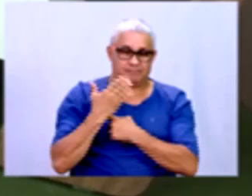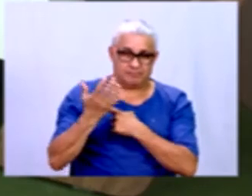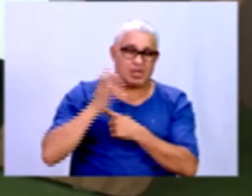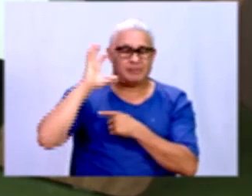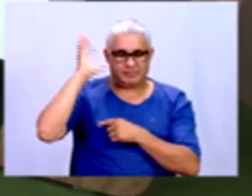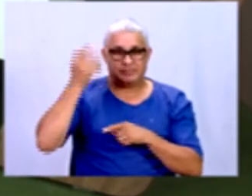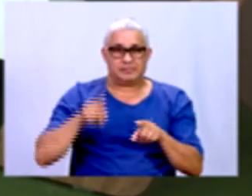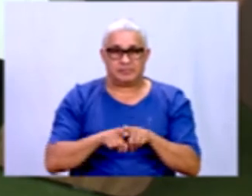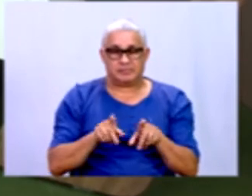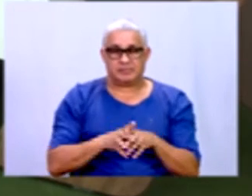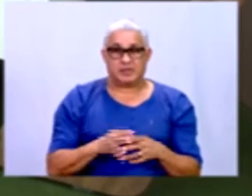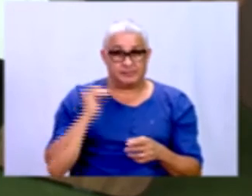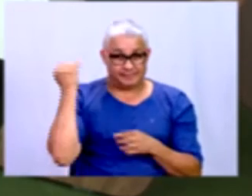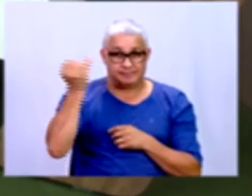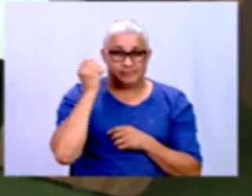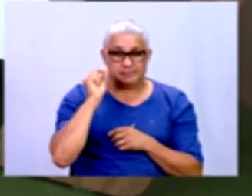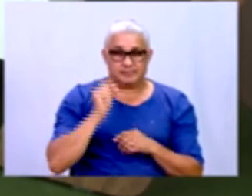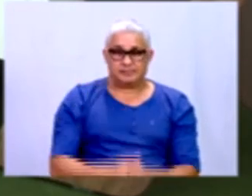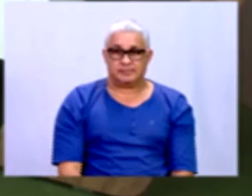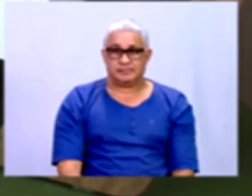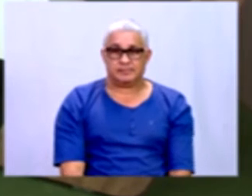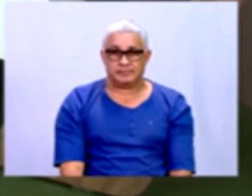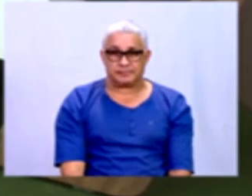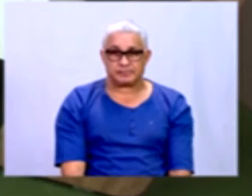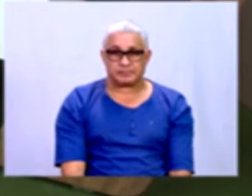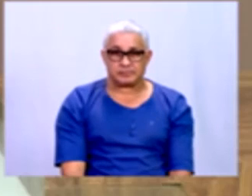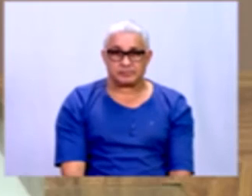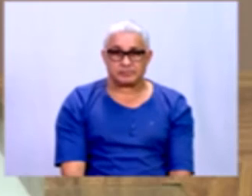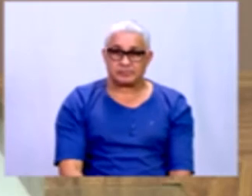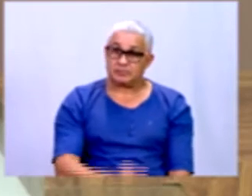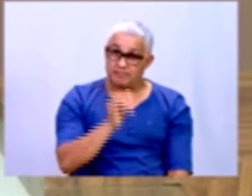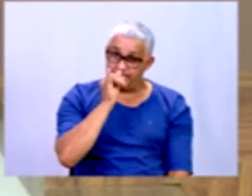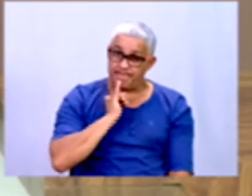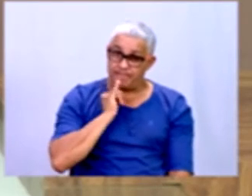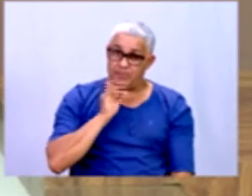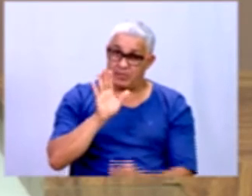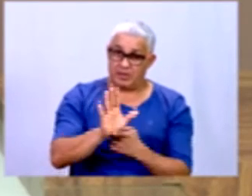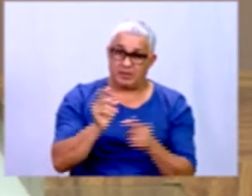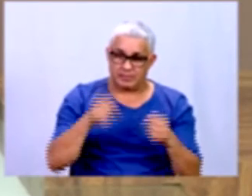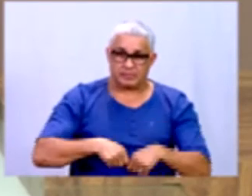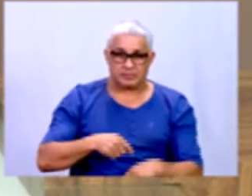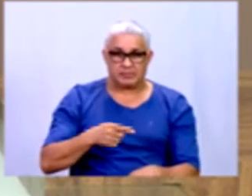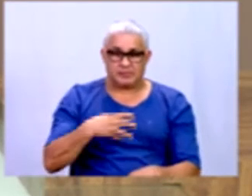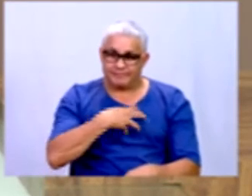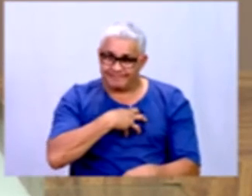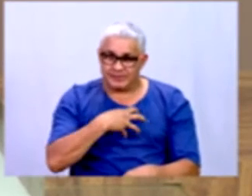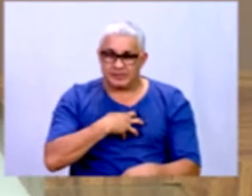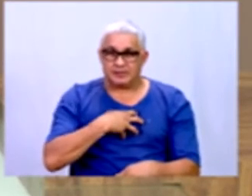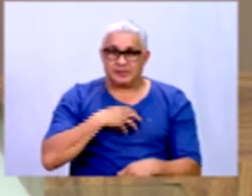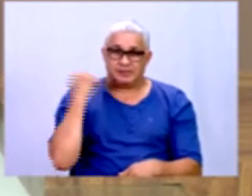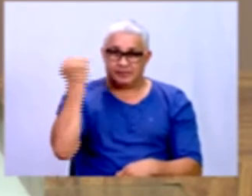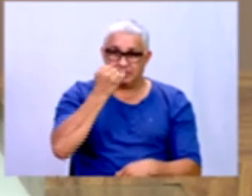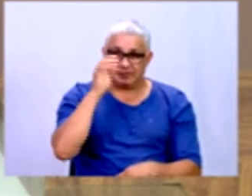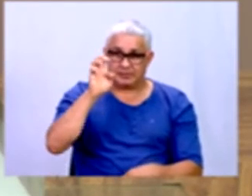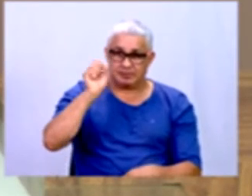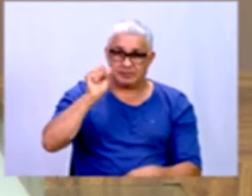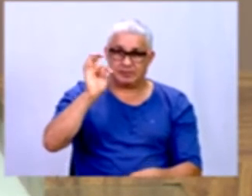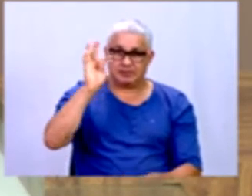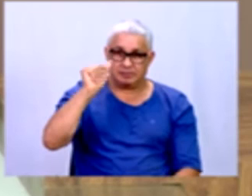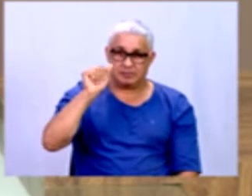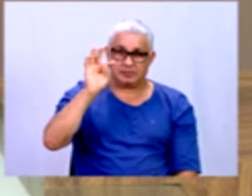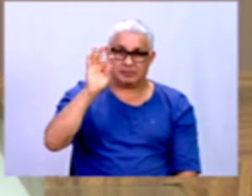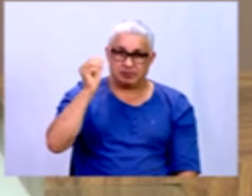isso é um fator muito importante, né, professora? Pelo exemplo dado aqui, dá para a gente ver a importância da estatística dentro das organizações.